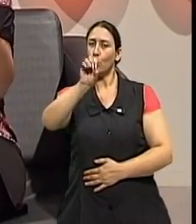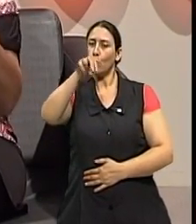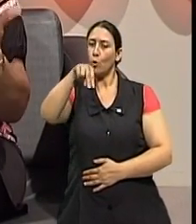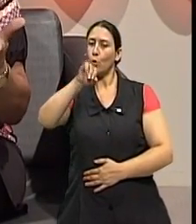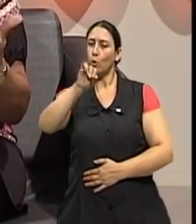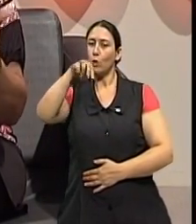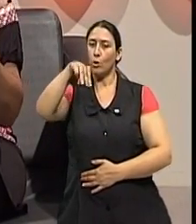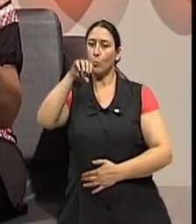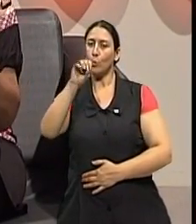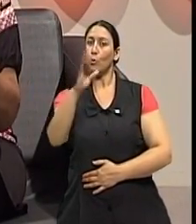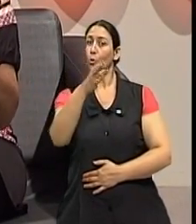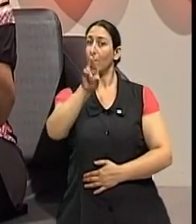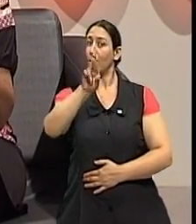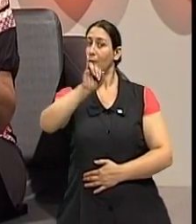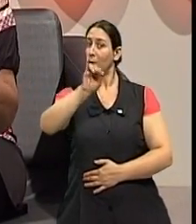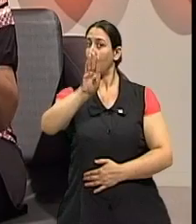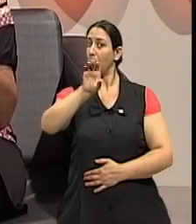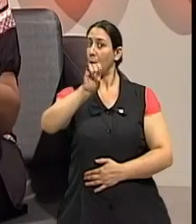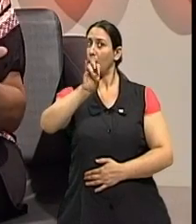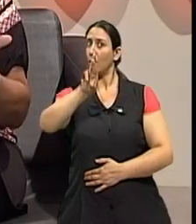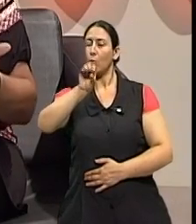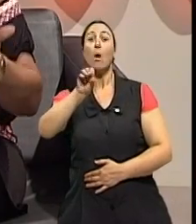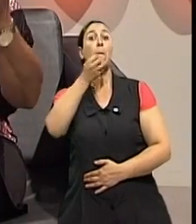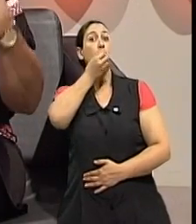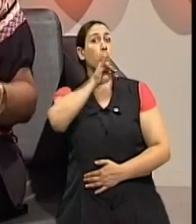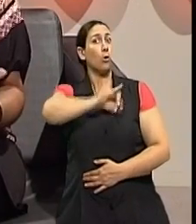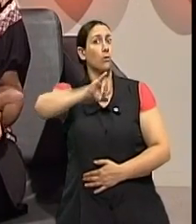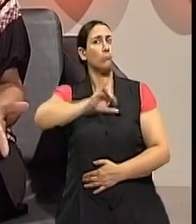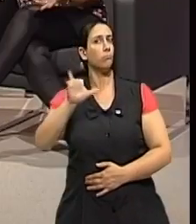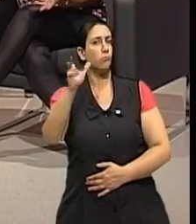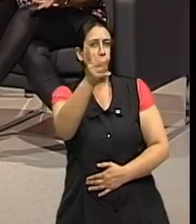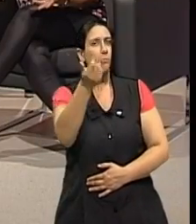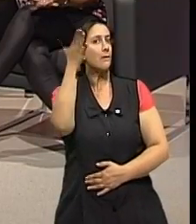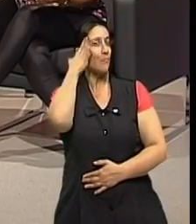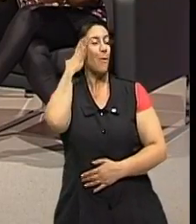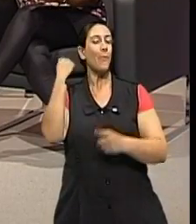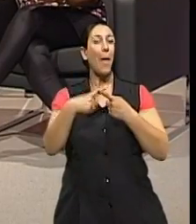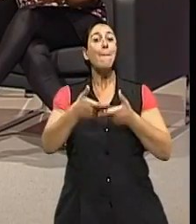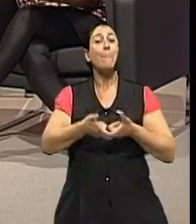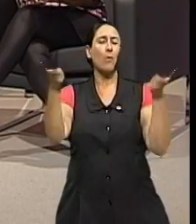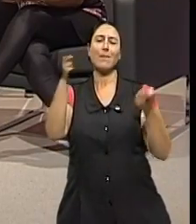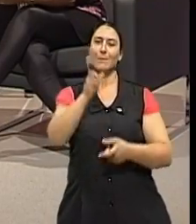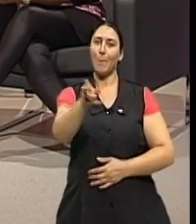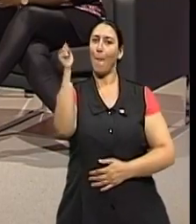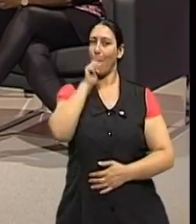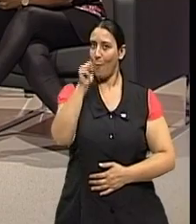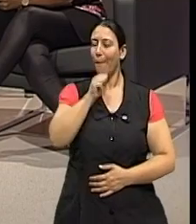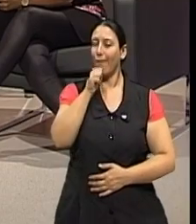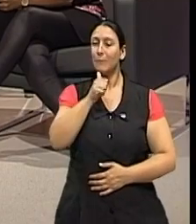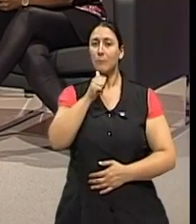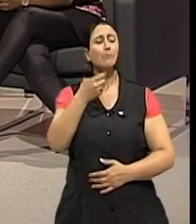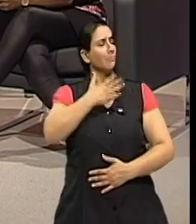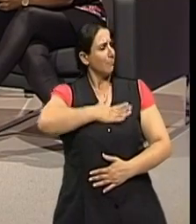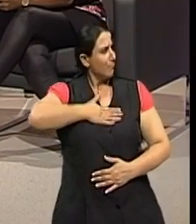E as nossas telespectadoras e os nossos telespectadores, que é muito bom para os homens conhecer cada vez mais as mulheres, né? Com certeza. Nós temos um grande